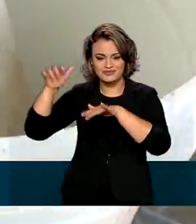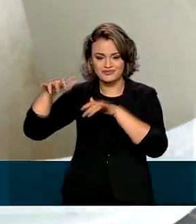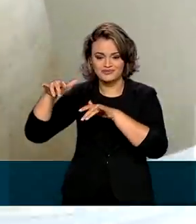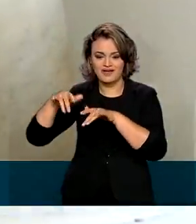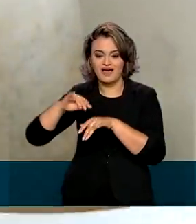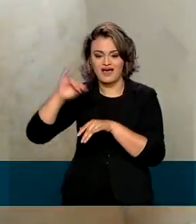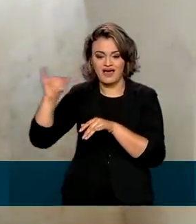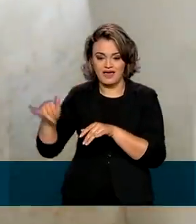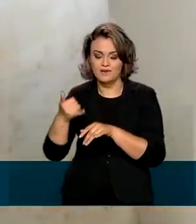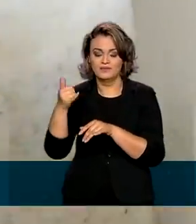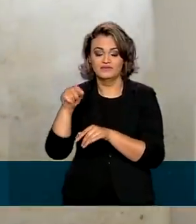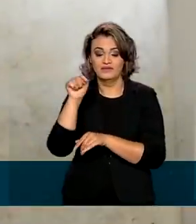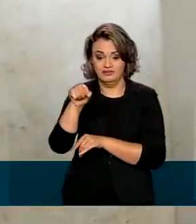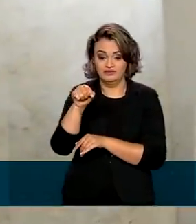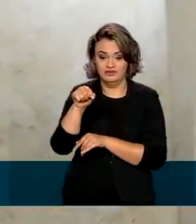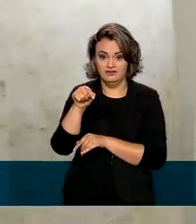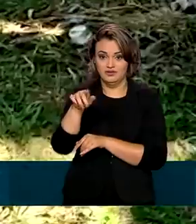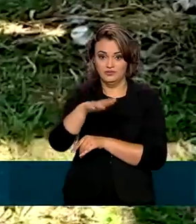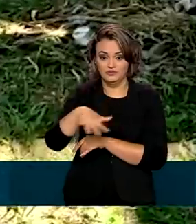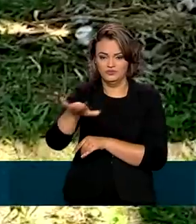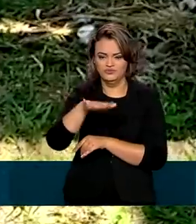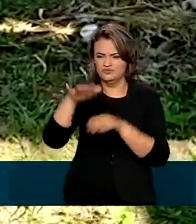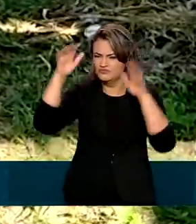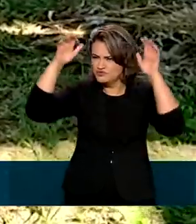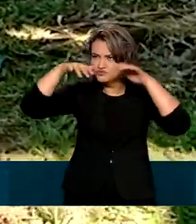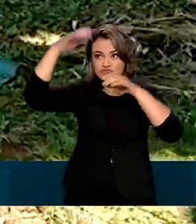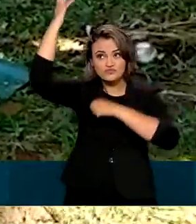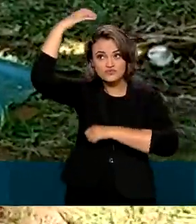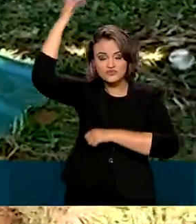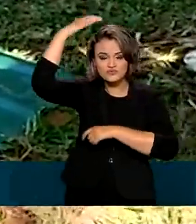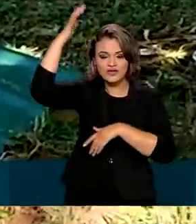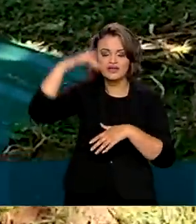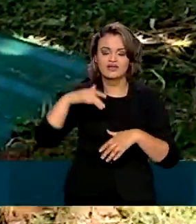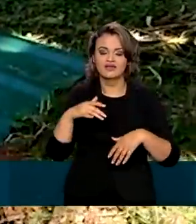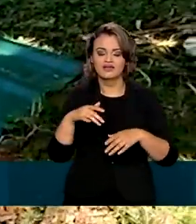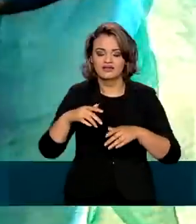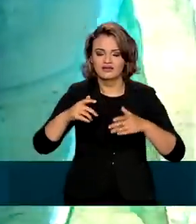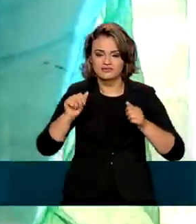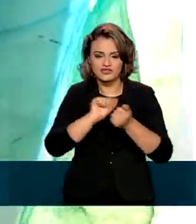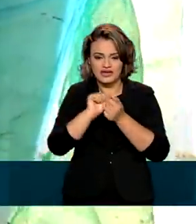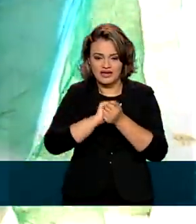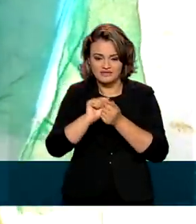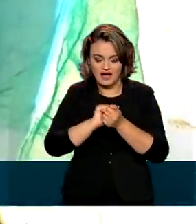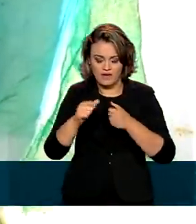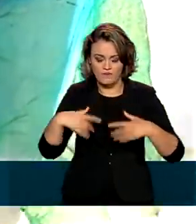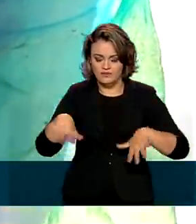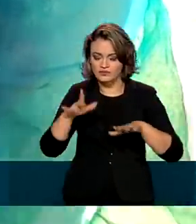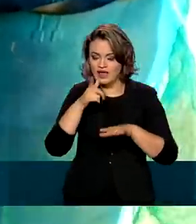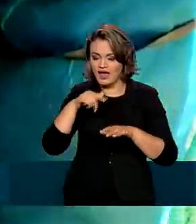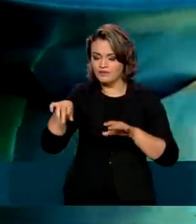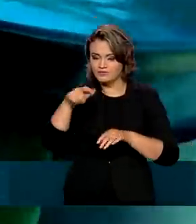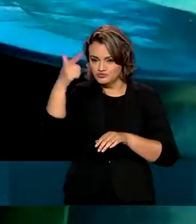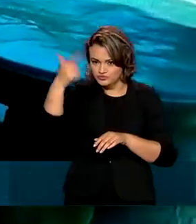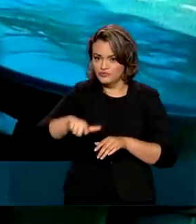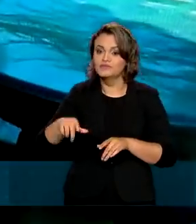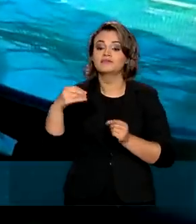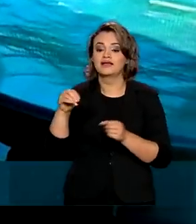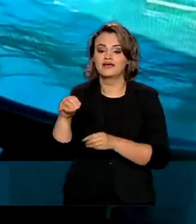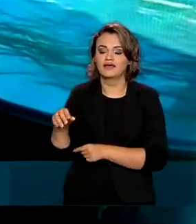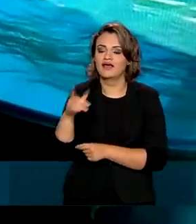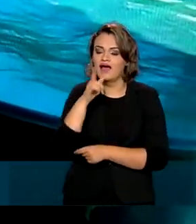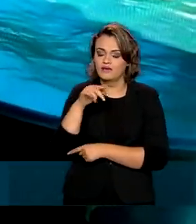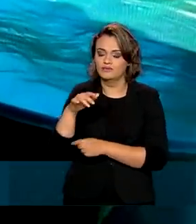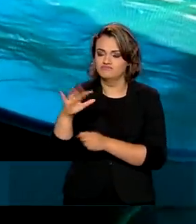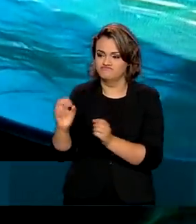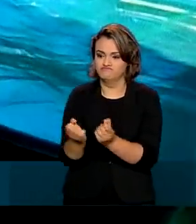Ela ainda filtra a água que sai de todos os chuveiros e da máquina de lavar roupas. Tudo é reutilizado para molhar as plantas